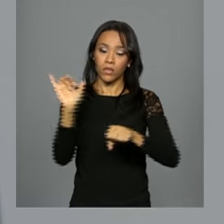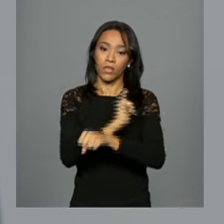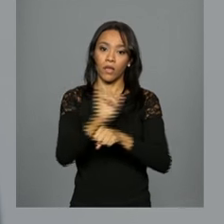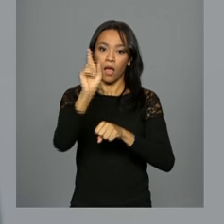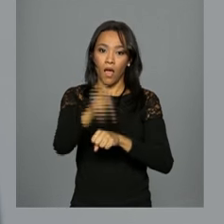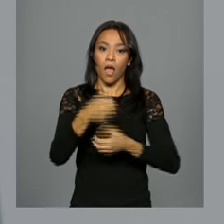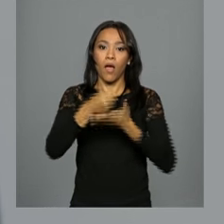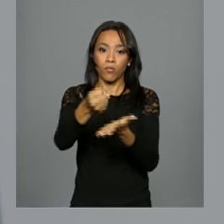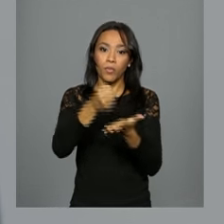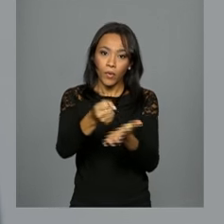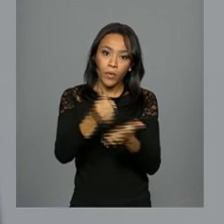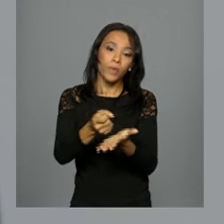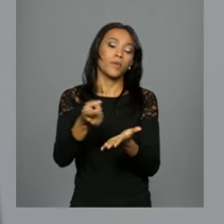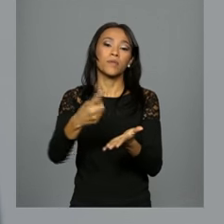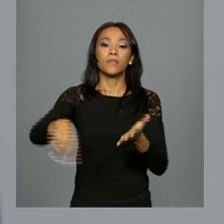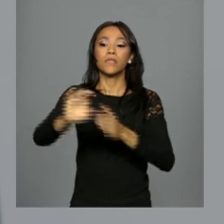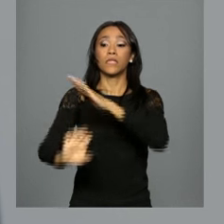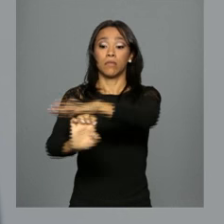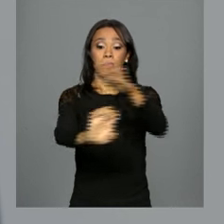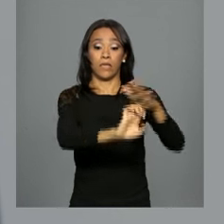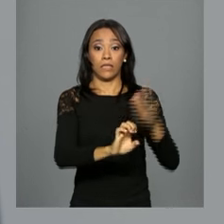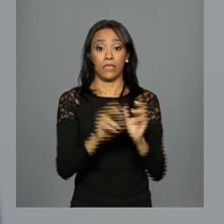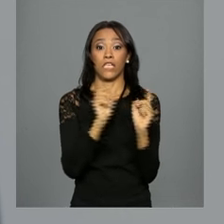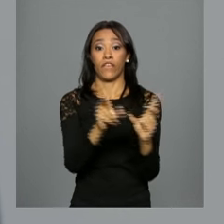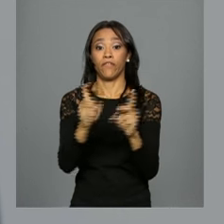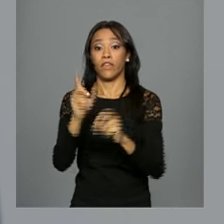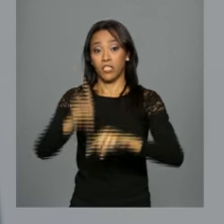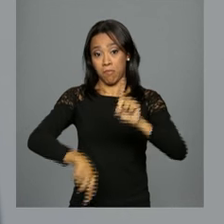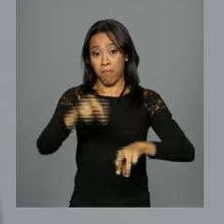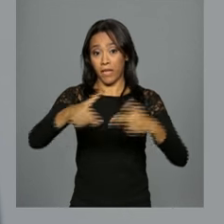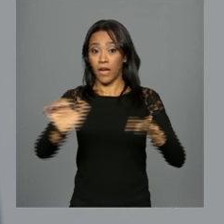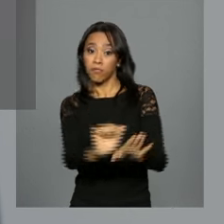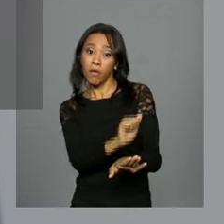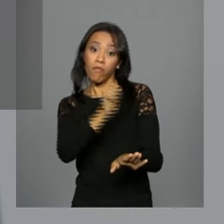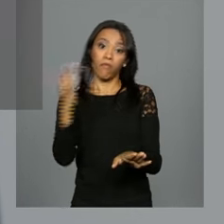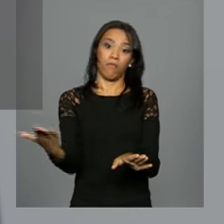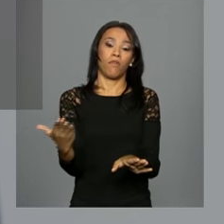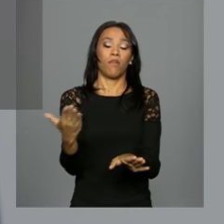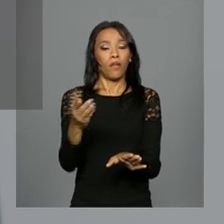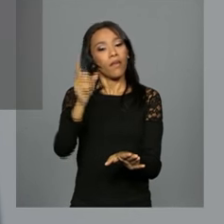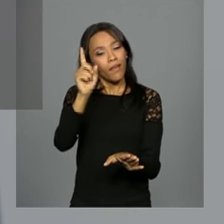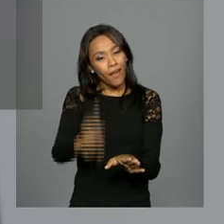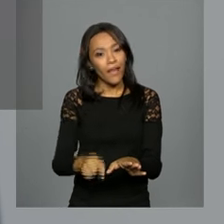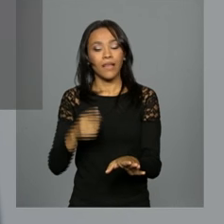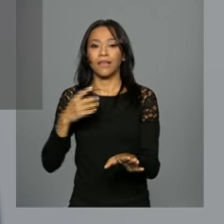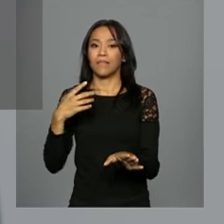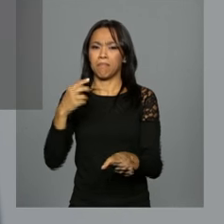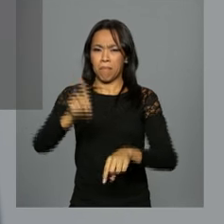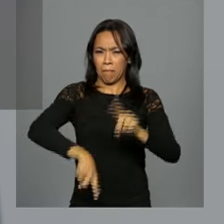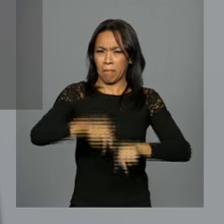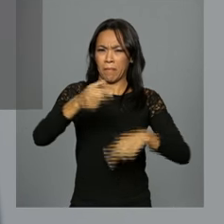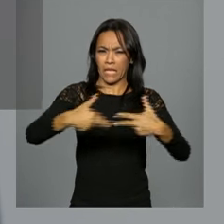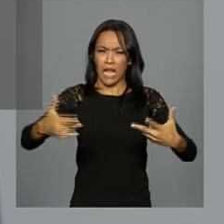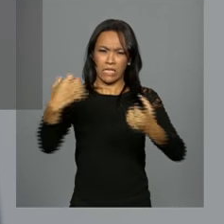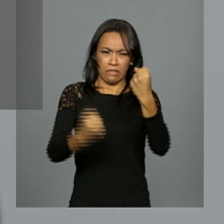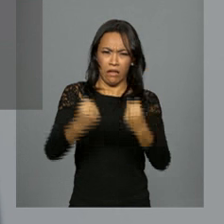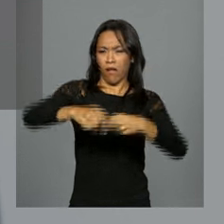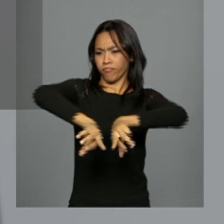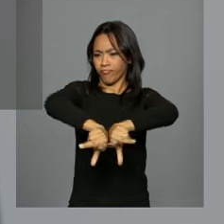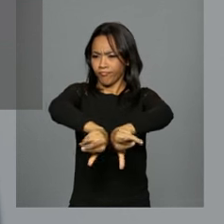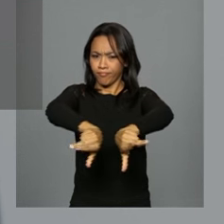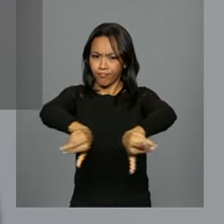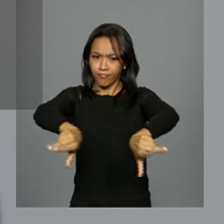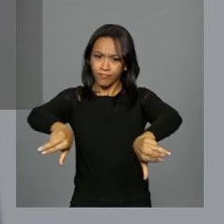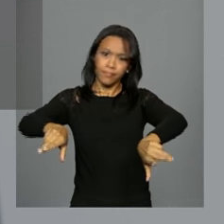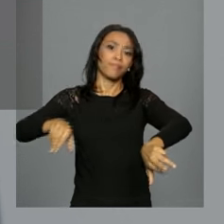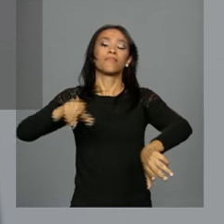apoio para a produção de empresas que exportam principalmente bens de capital, que são peças, máquinas e equipamentos utilizados para